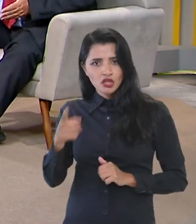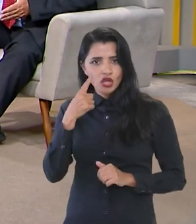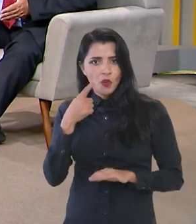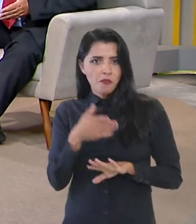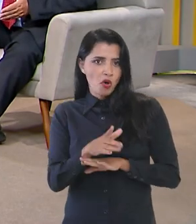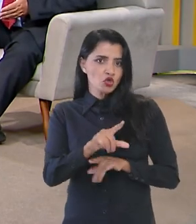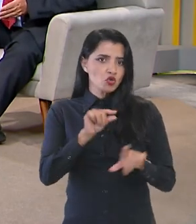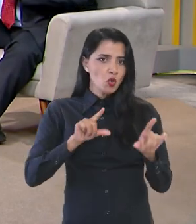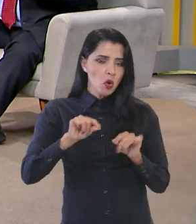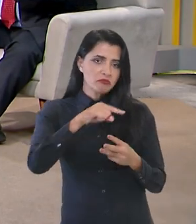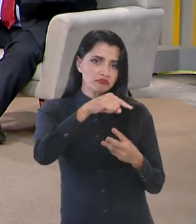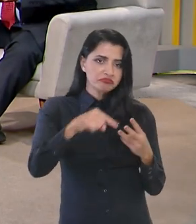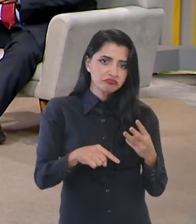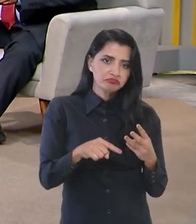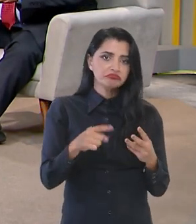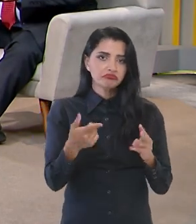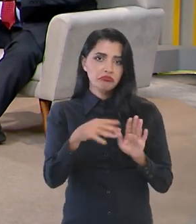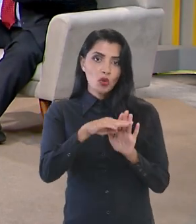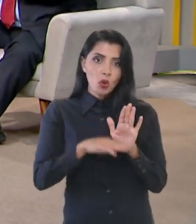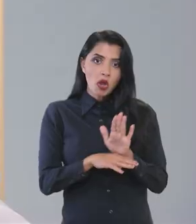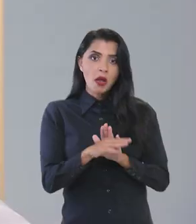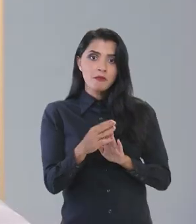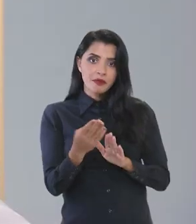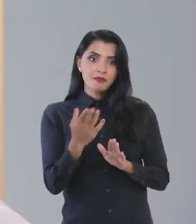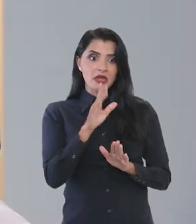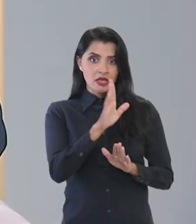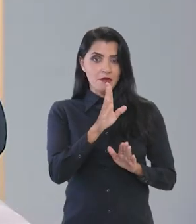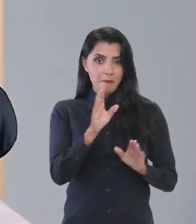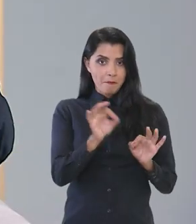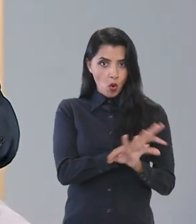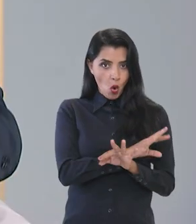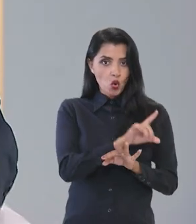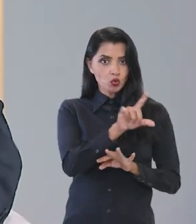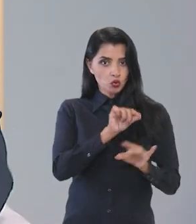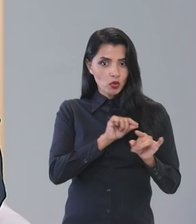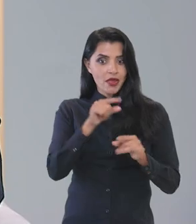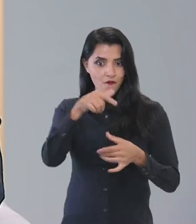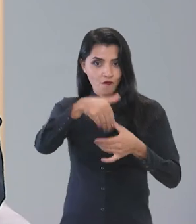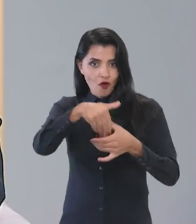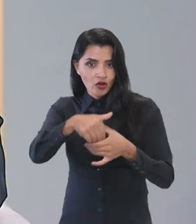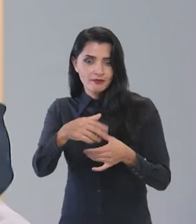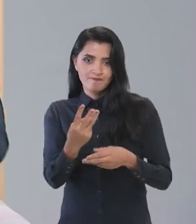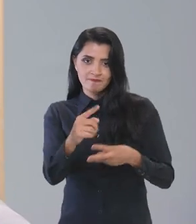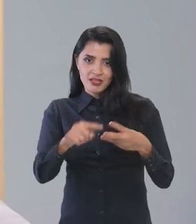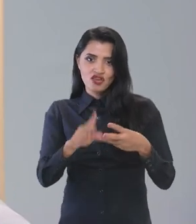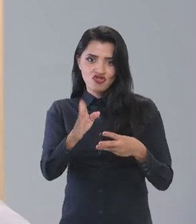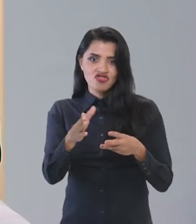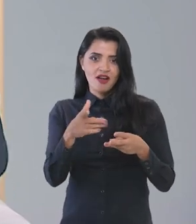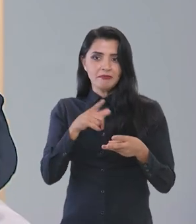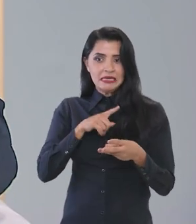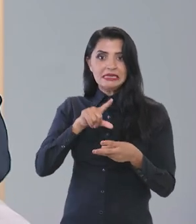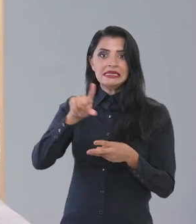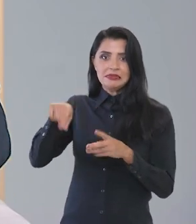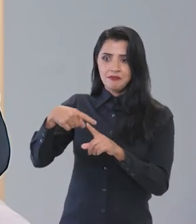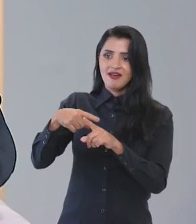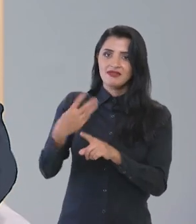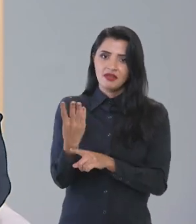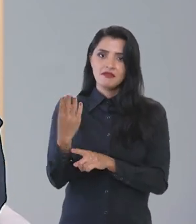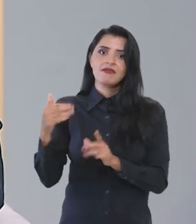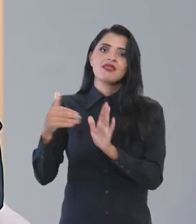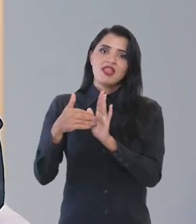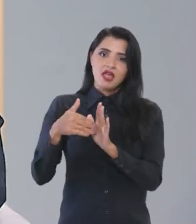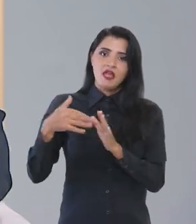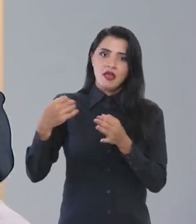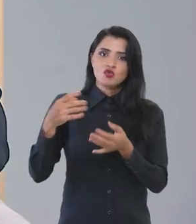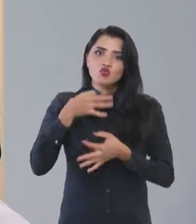ele escolhe três programas, vota em três que já têm participações, e se tiver três, até três